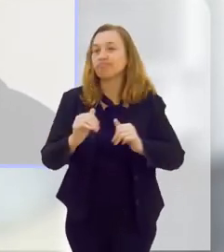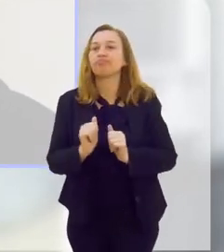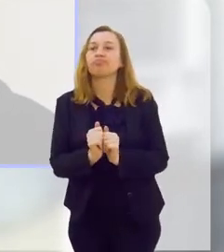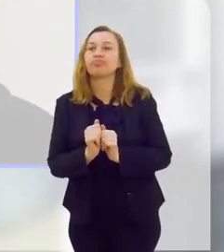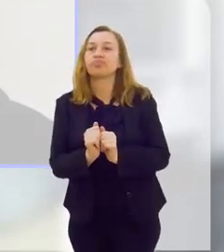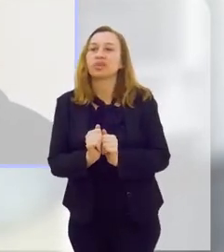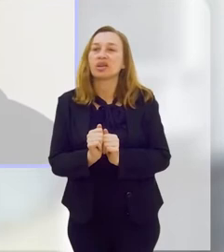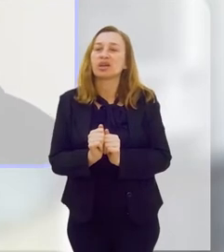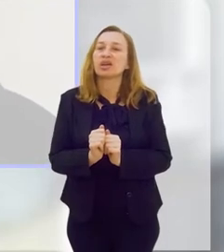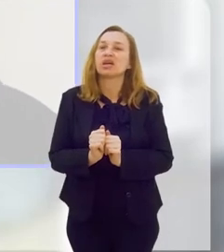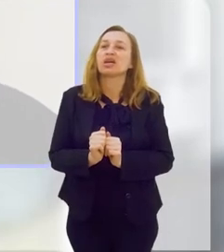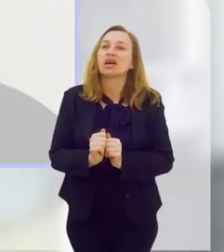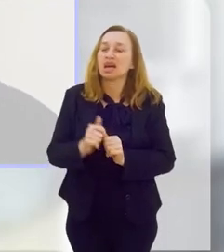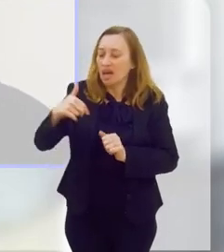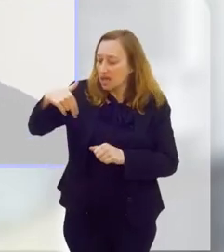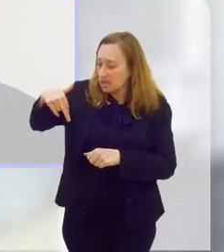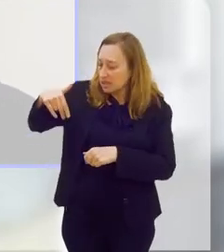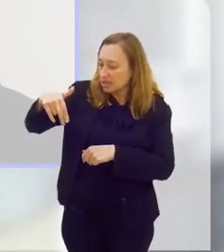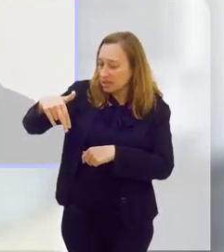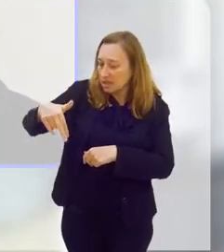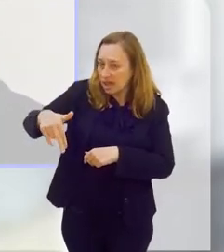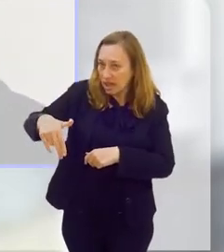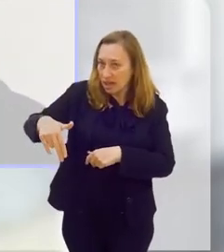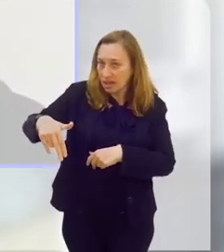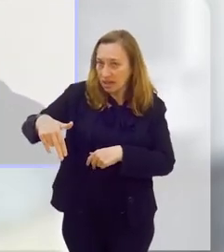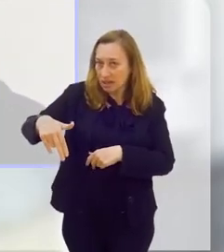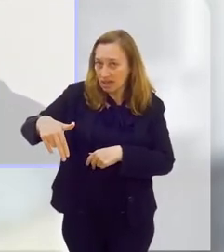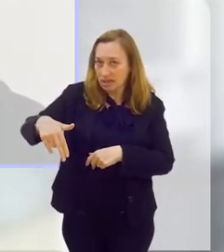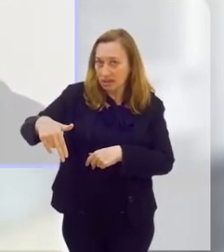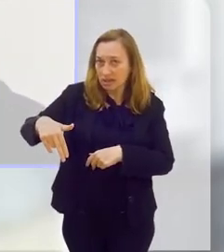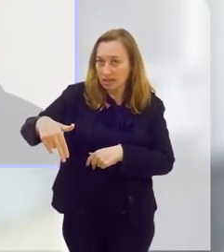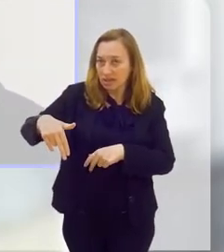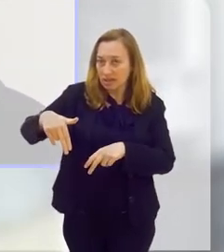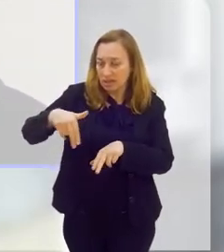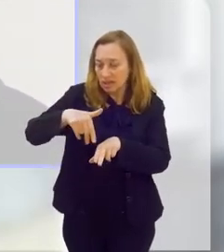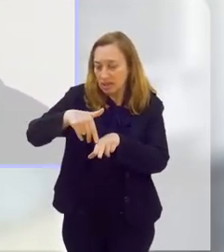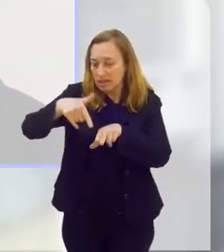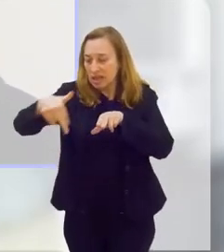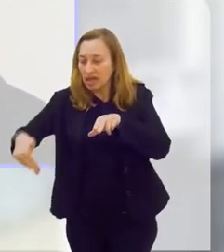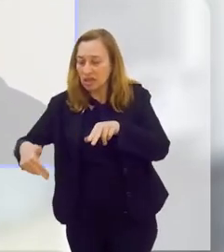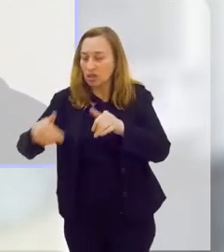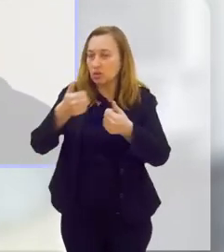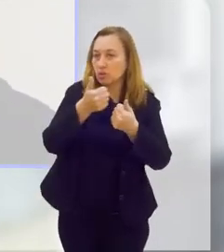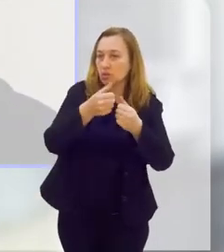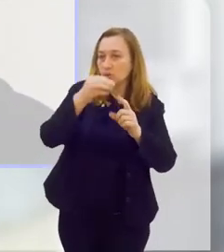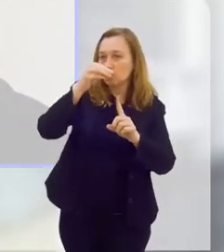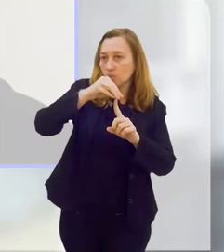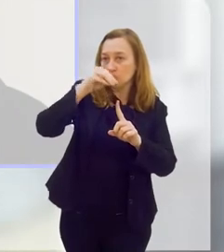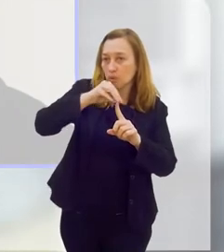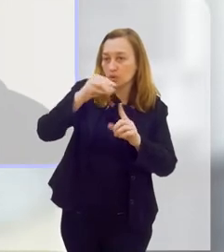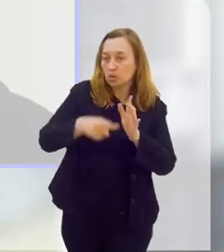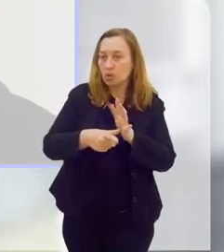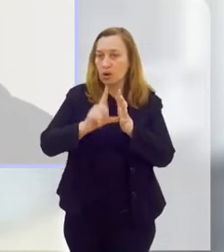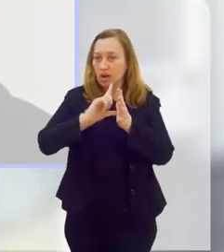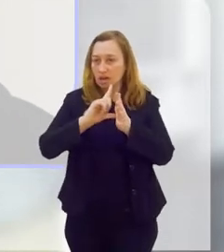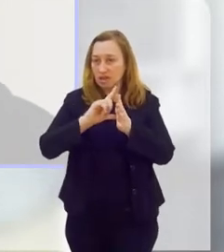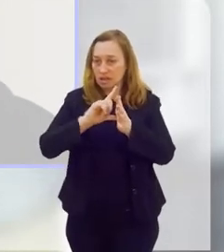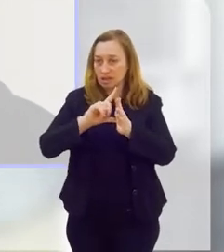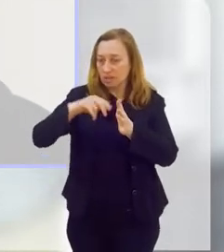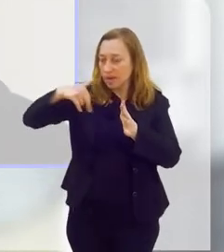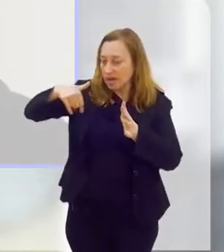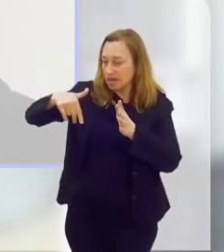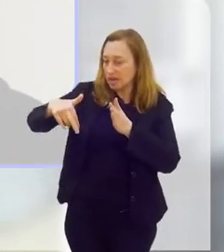é soltar um ponto antes da sua casa, ao invés de subir de elevador, subir as